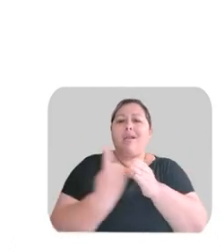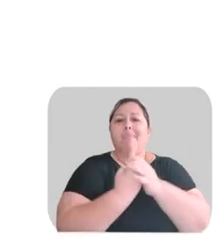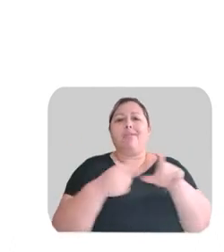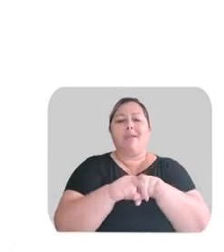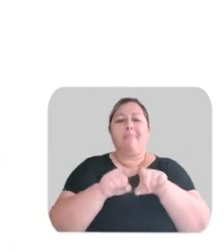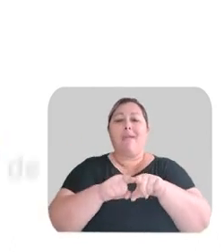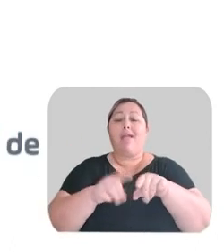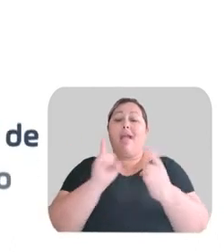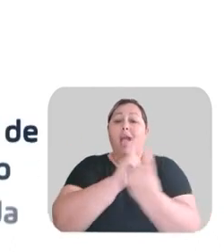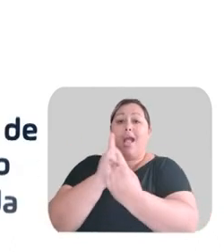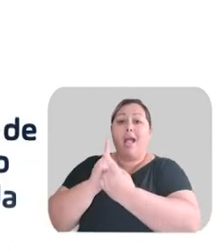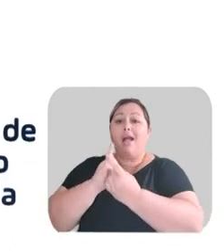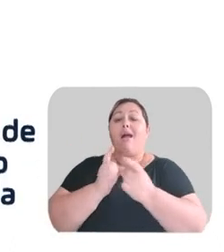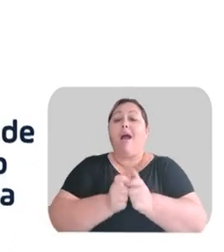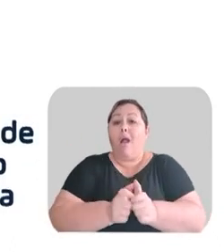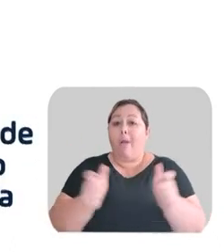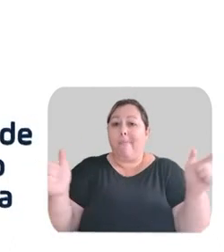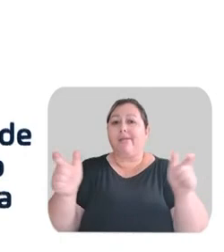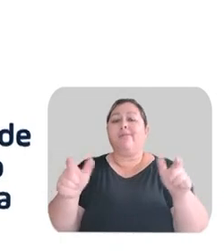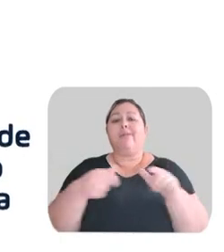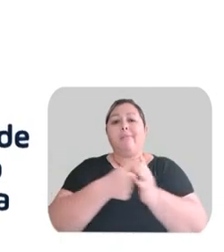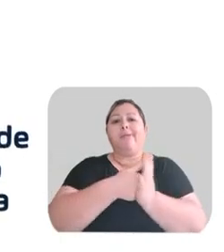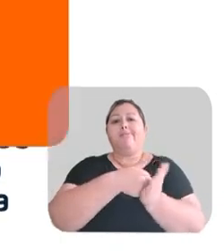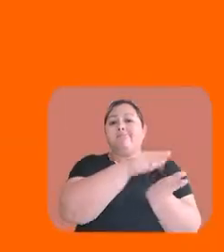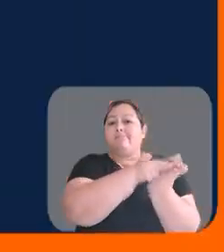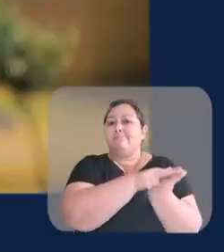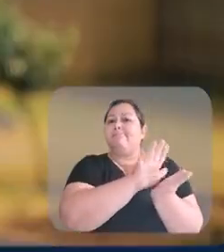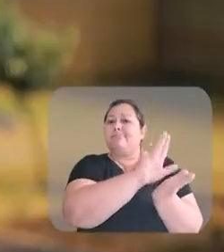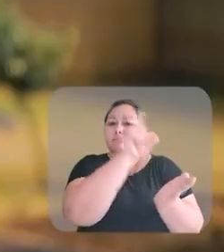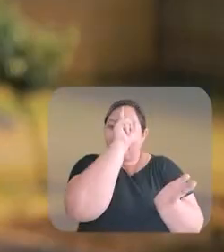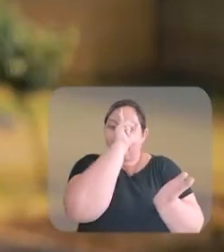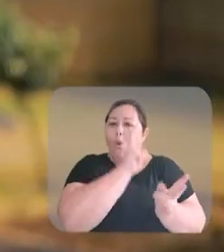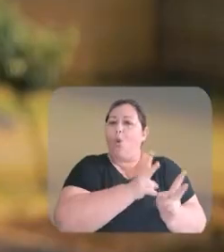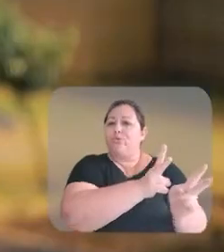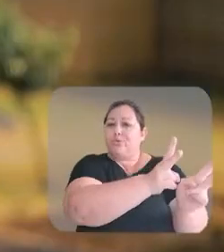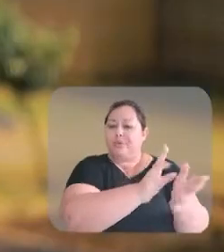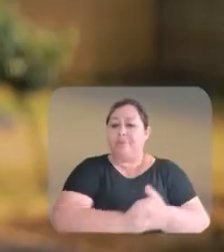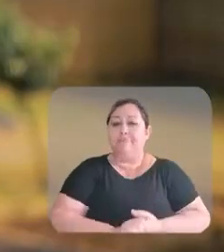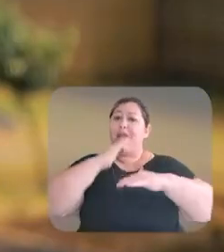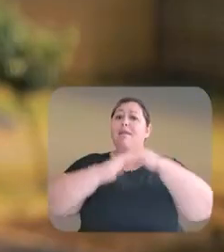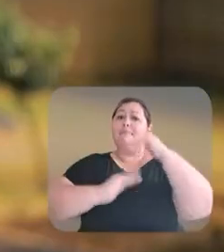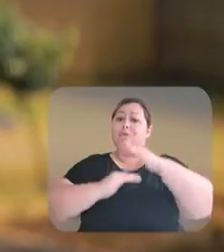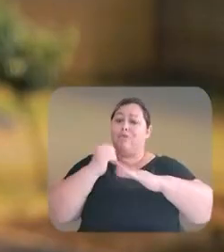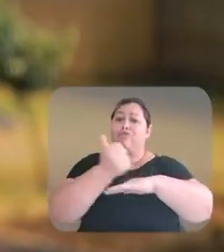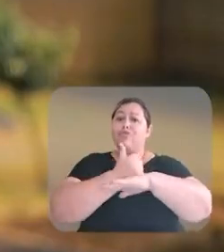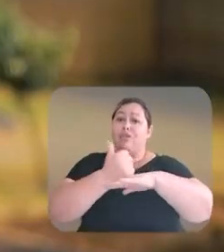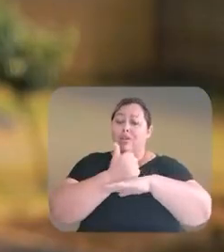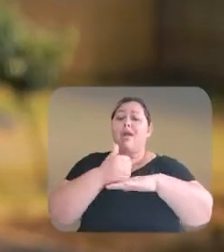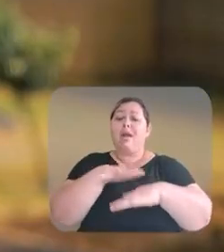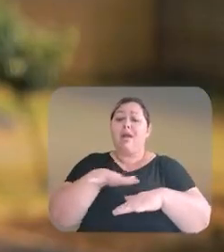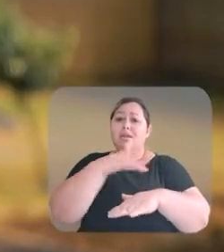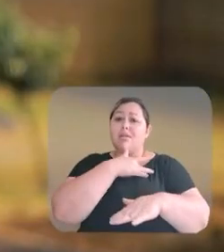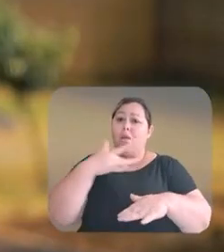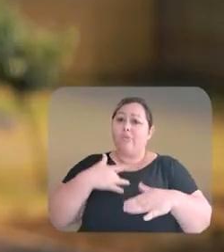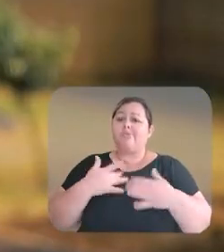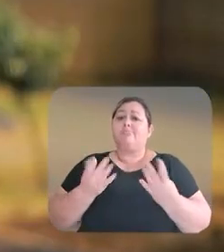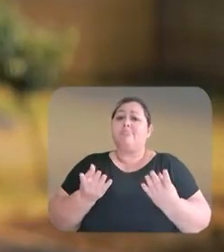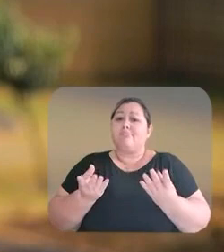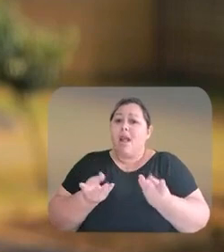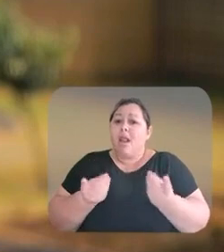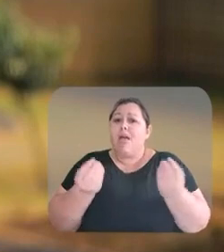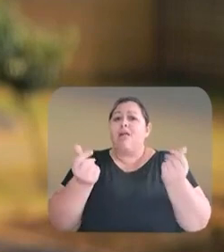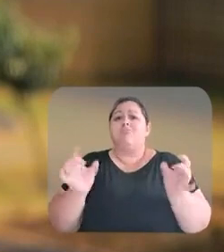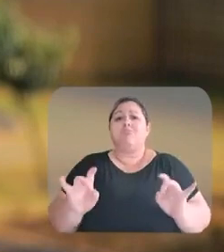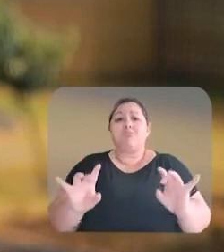atendimento, com o programa de internação continuada. Nós temos profissionais de saúde altamente qualificados.